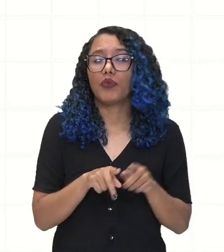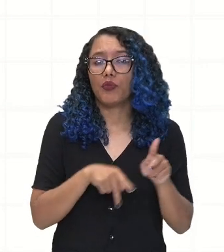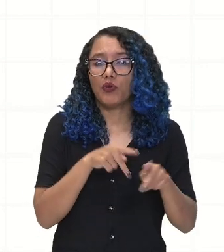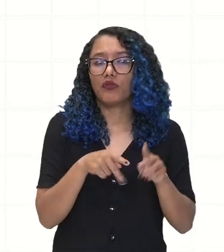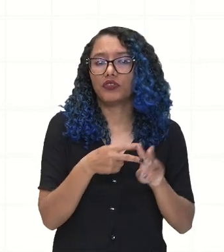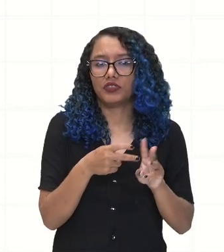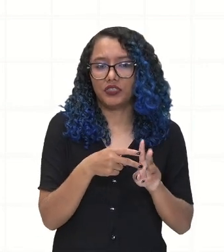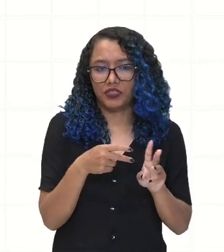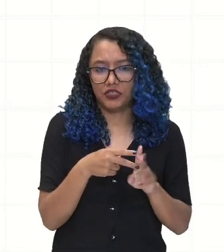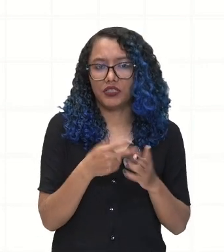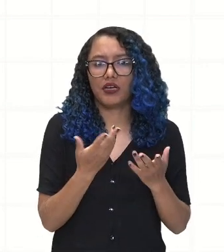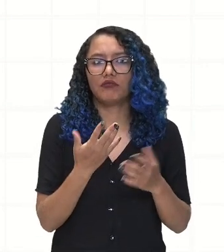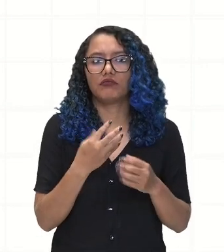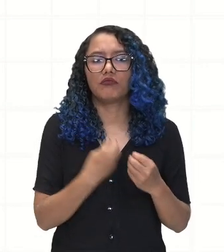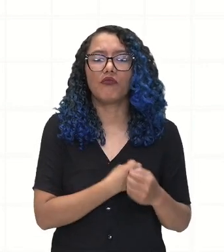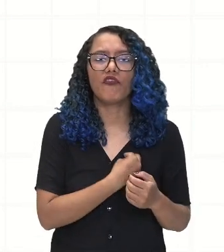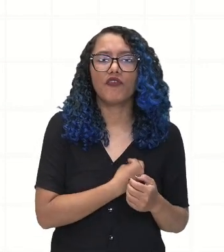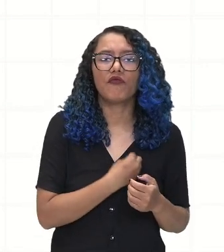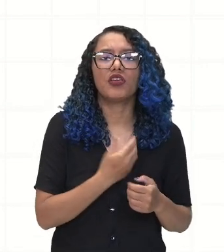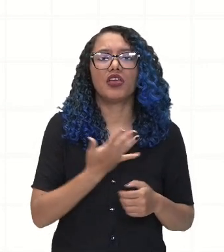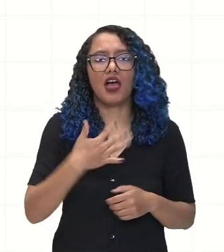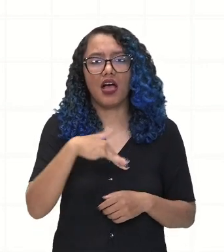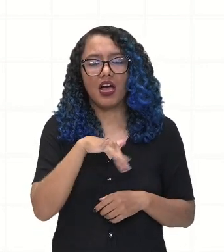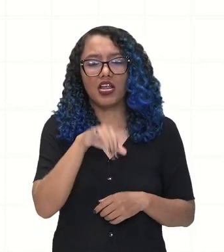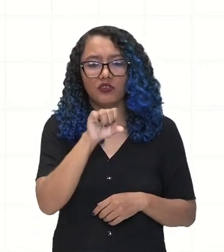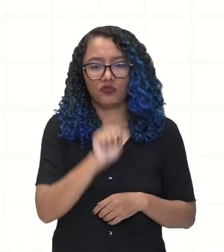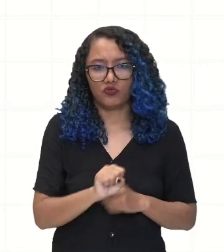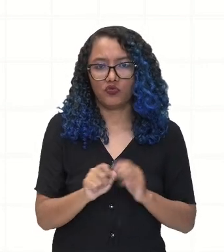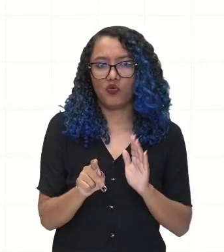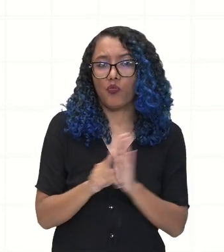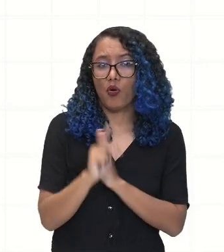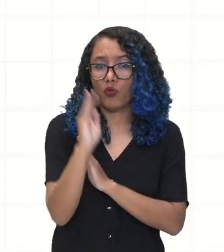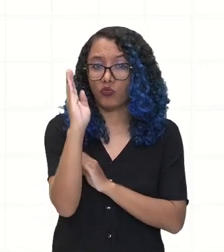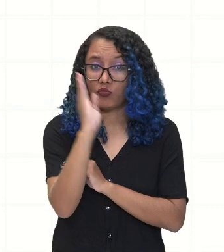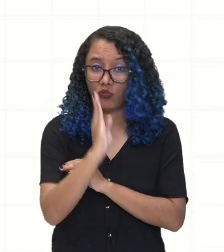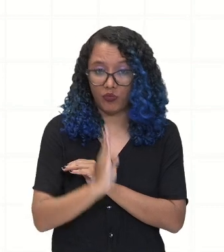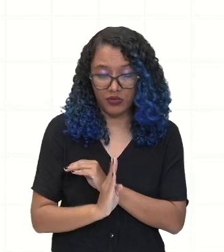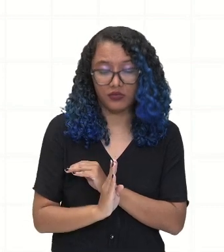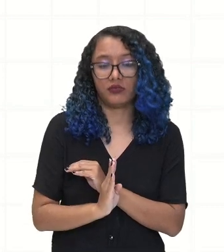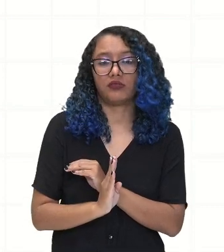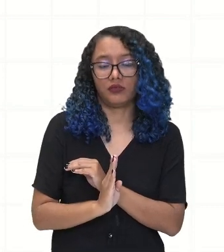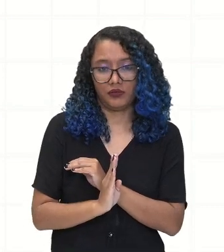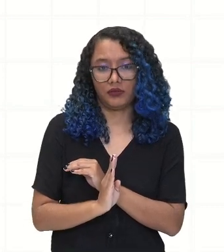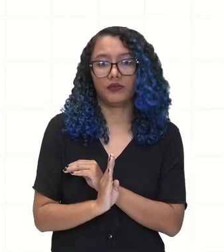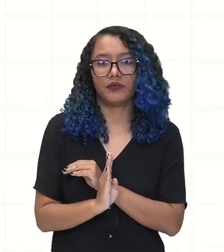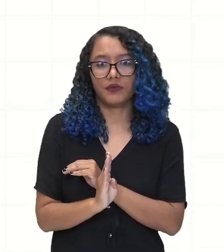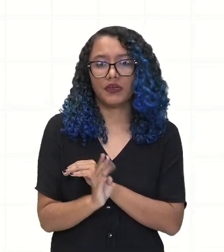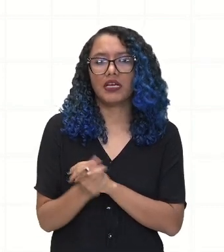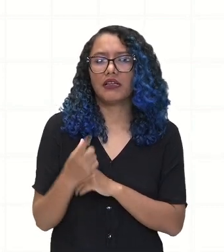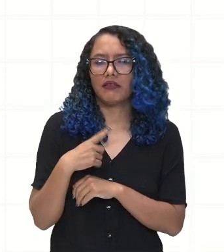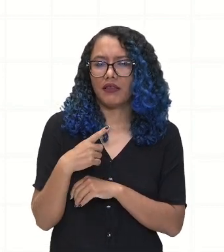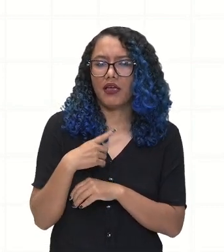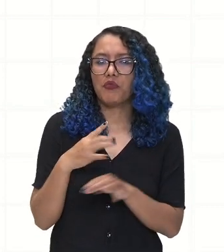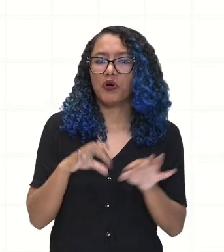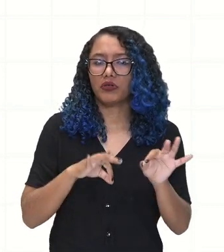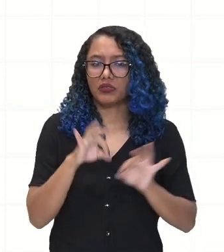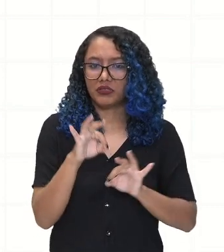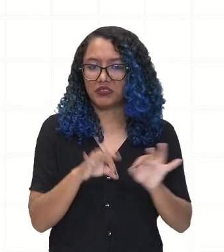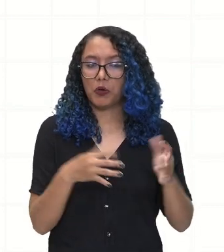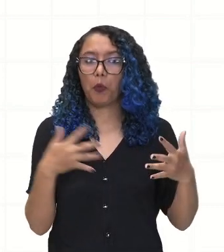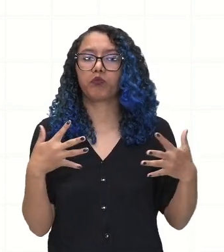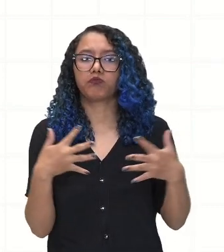habitavam ali o litoral sul do Brasil. Eles possuíam uma organização social complexa,